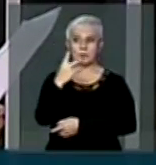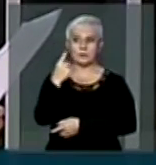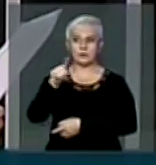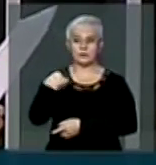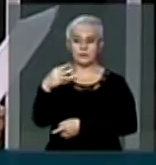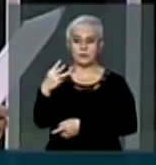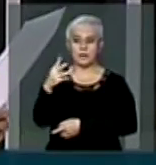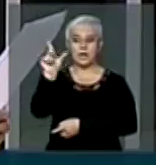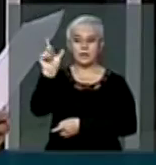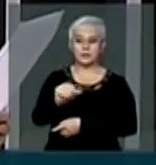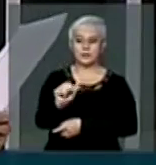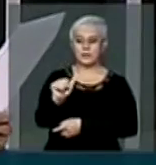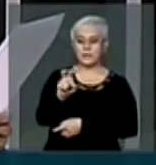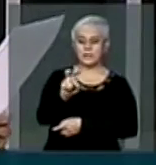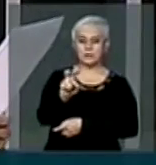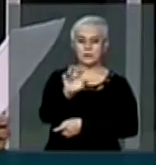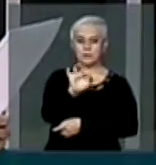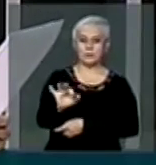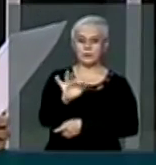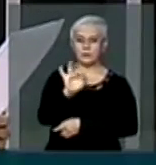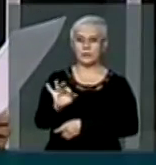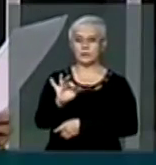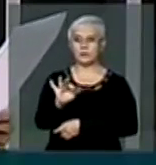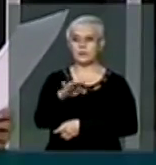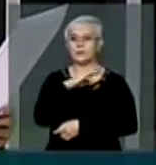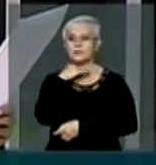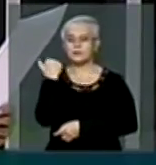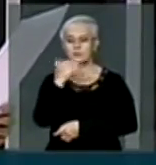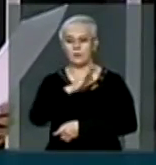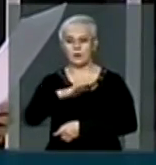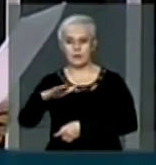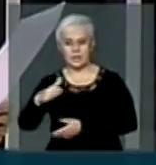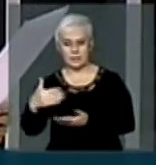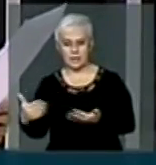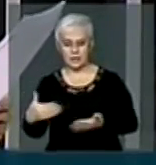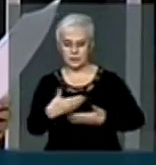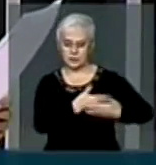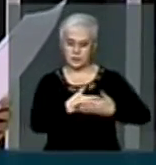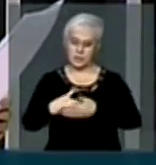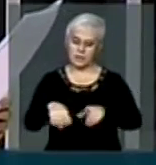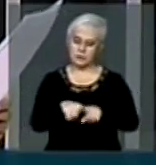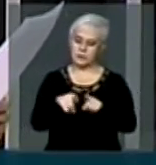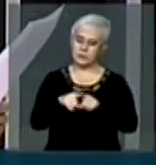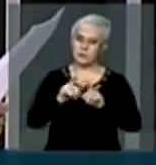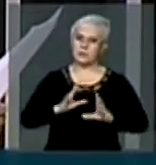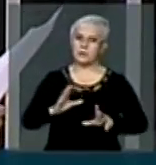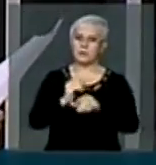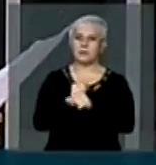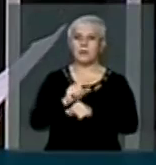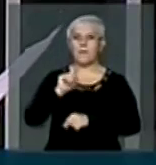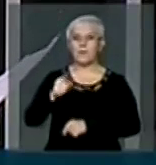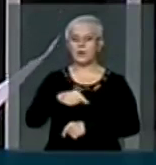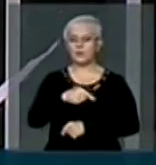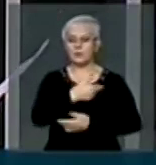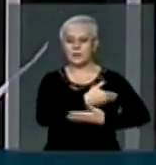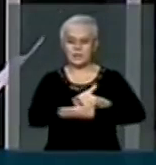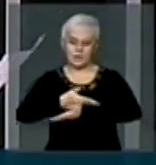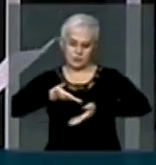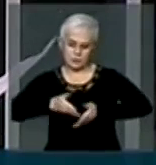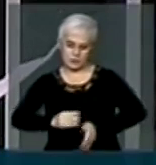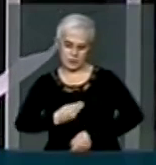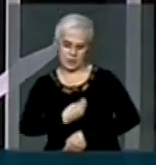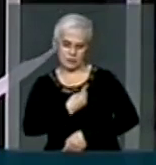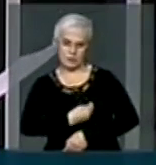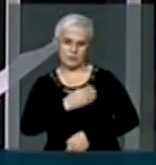para 15 o coeficiente de mortalidade infantil, considerando um grupo de mil nascidos vivos, ou seja, uma